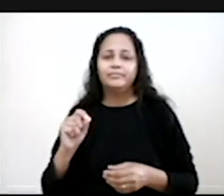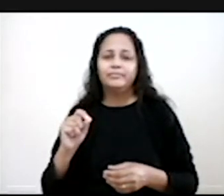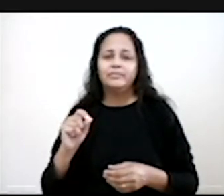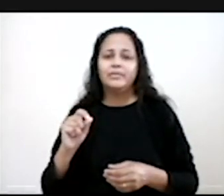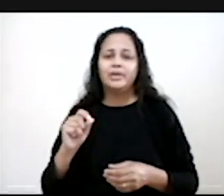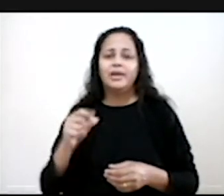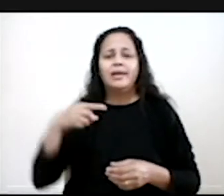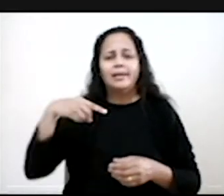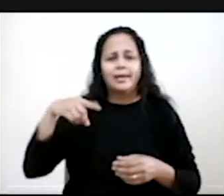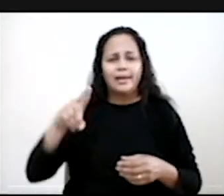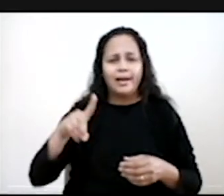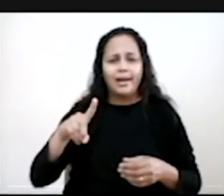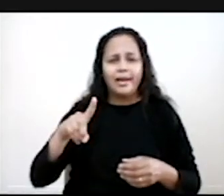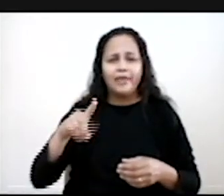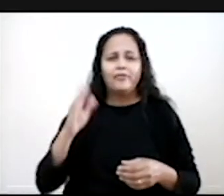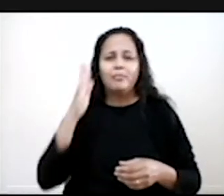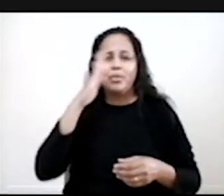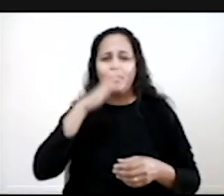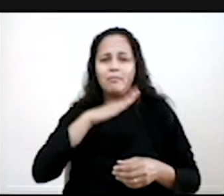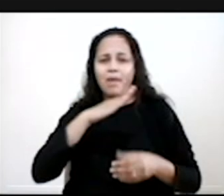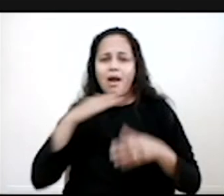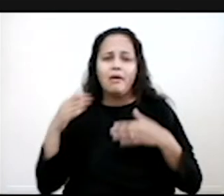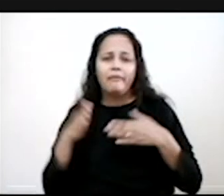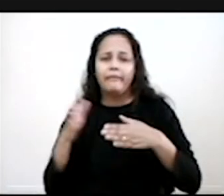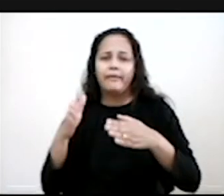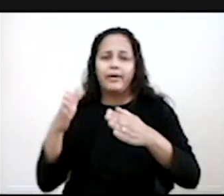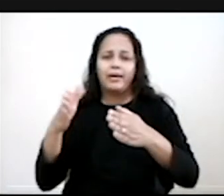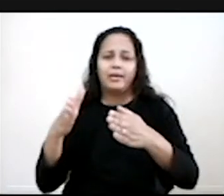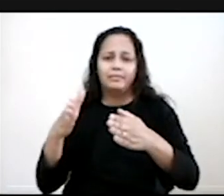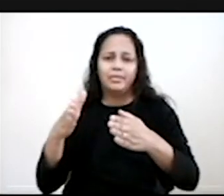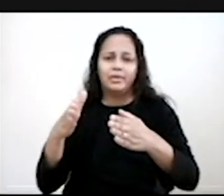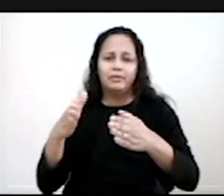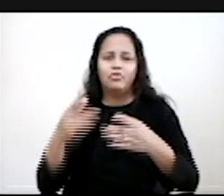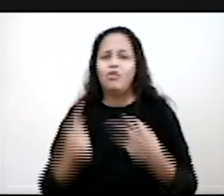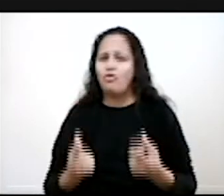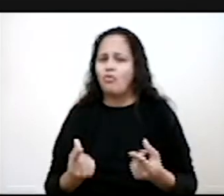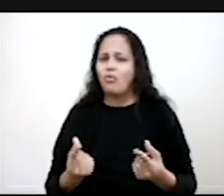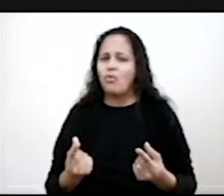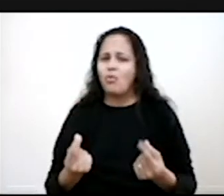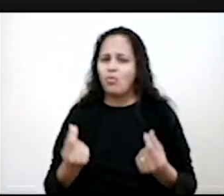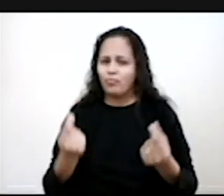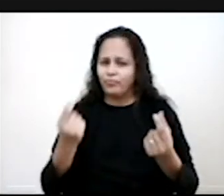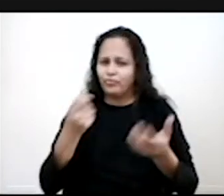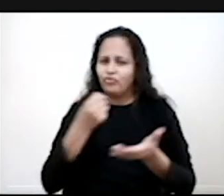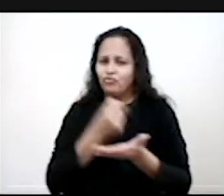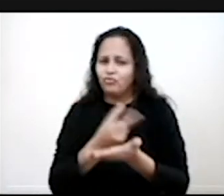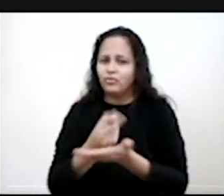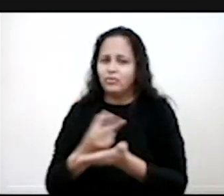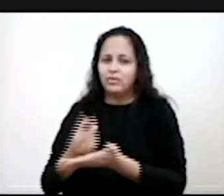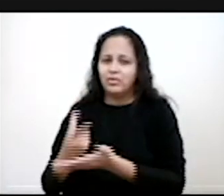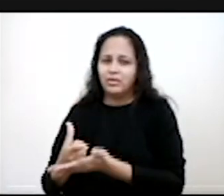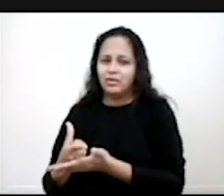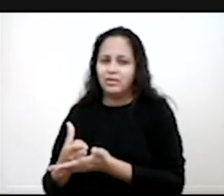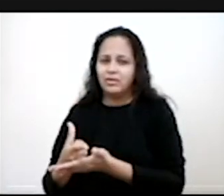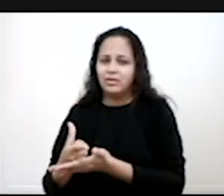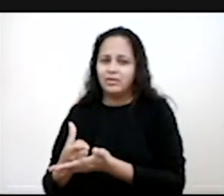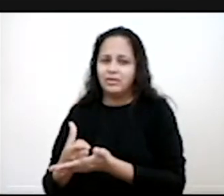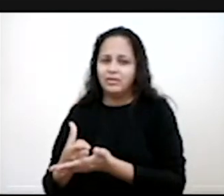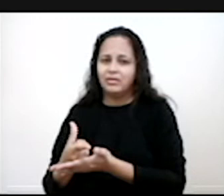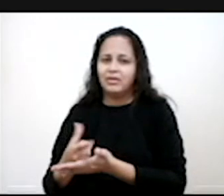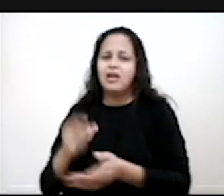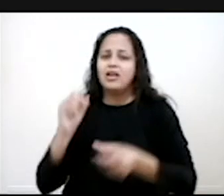leva, tipo, para o mau caminho, né? Aquele que vai desviar. Então, o consumismo, ele não é exatamente um aliciador, não é uma pessoa.